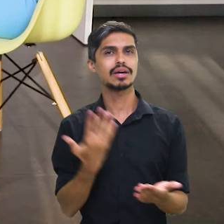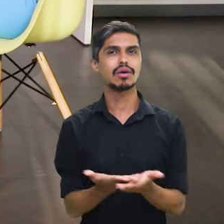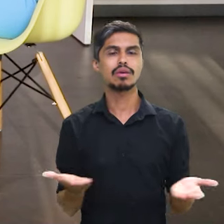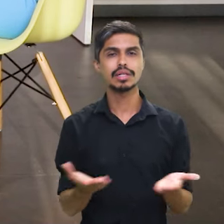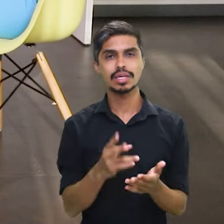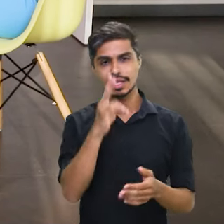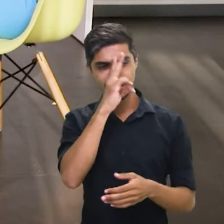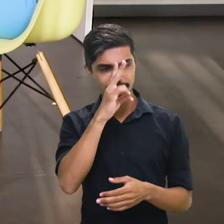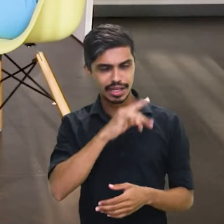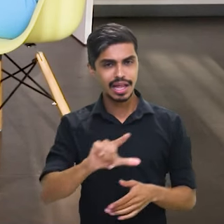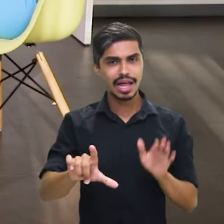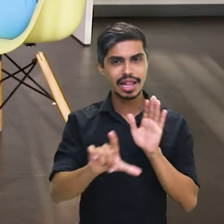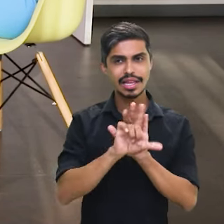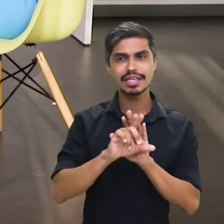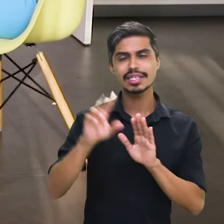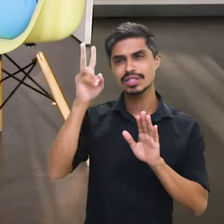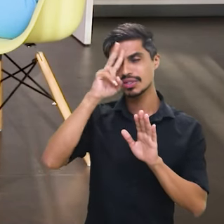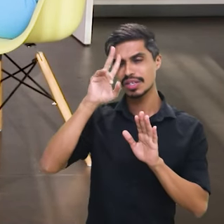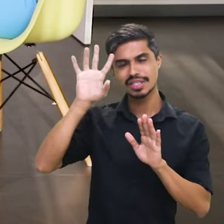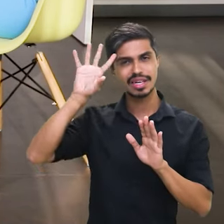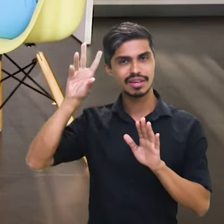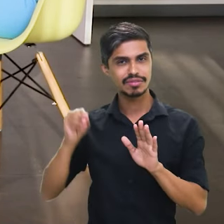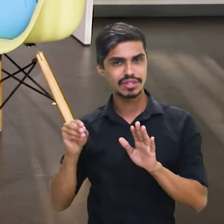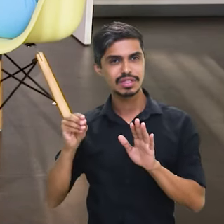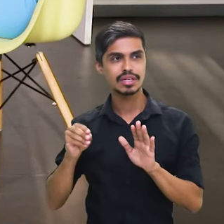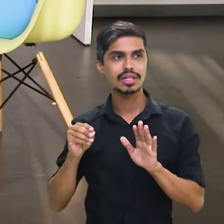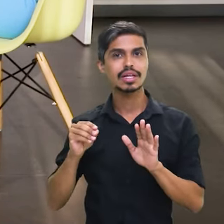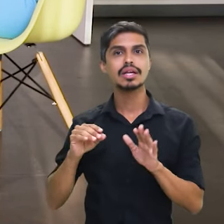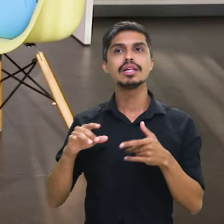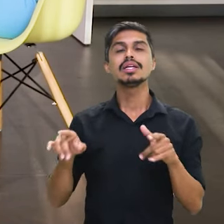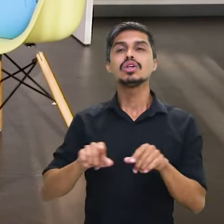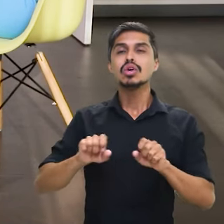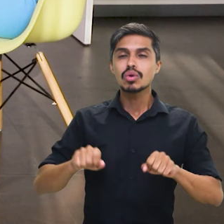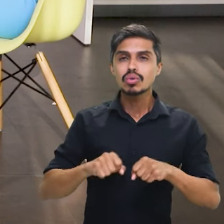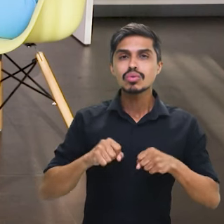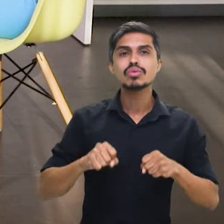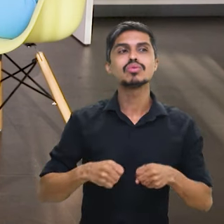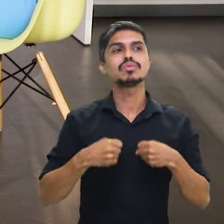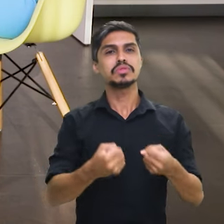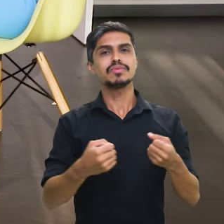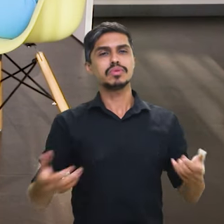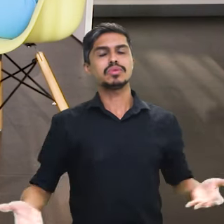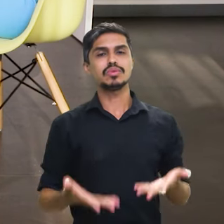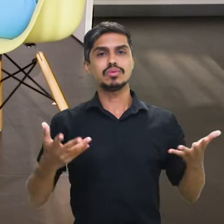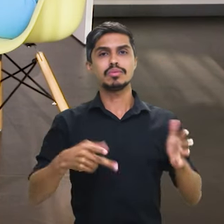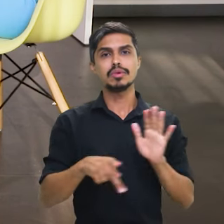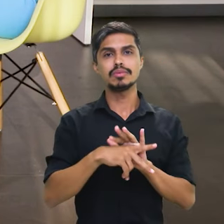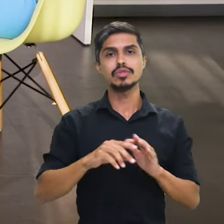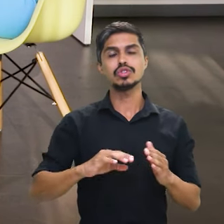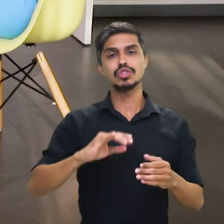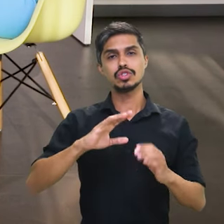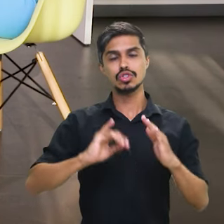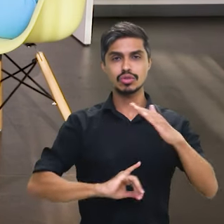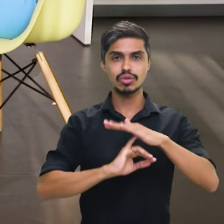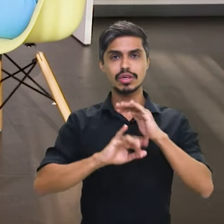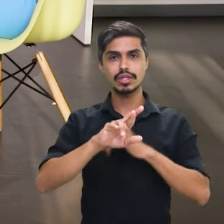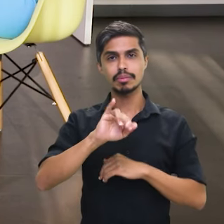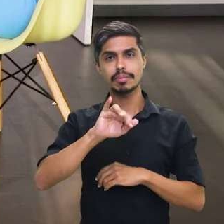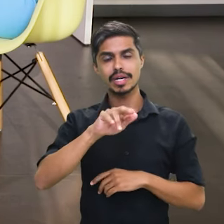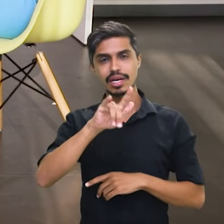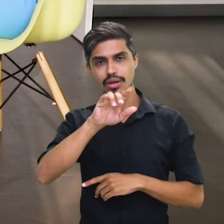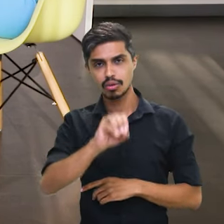lembrar da Lei de História da África, 20 anos agora. As ações afirmativas para o Instituto Rio Branco, 23